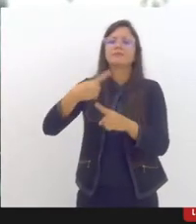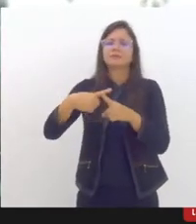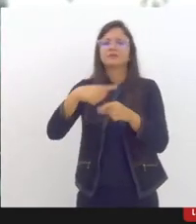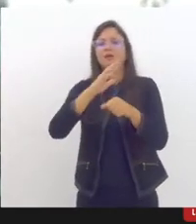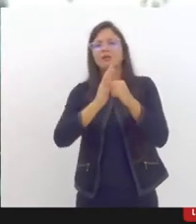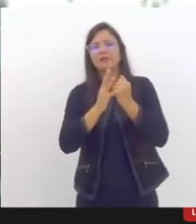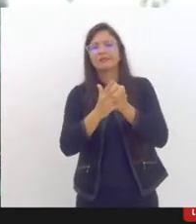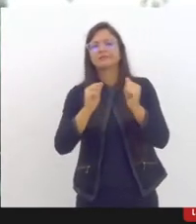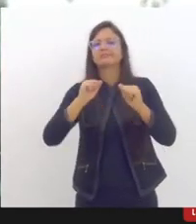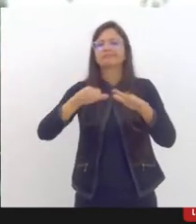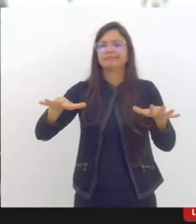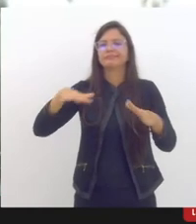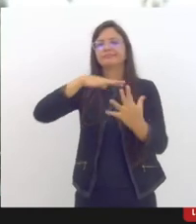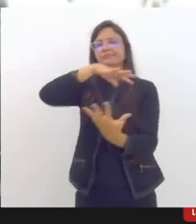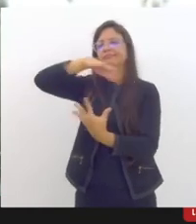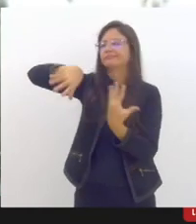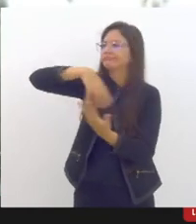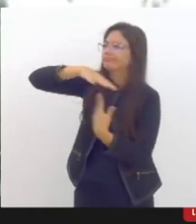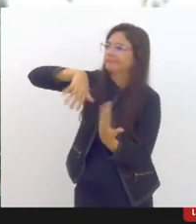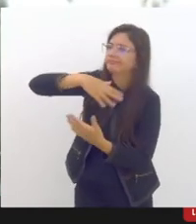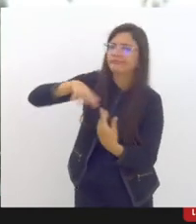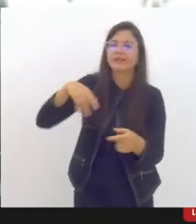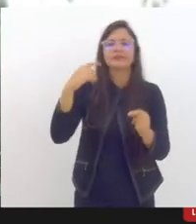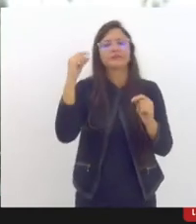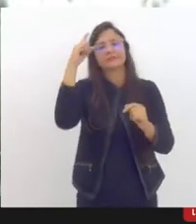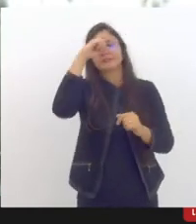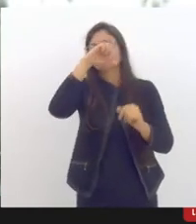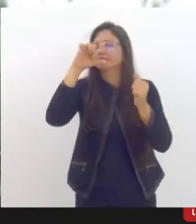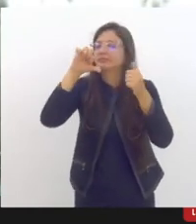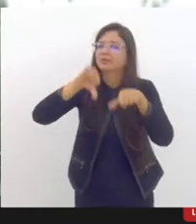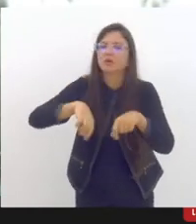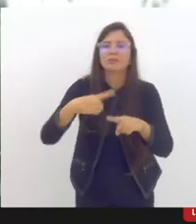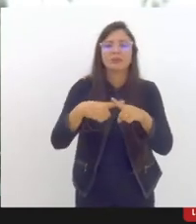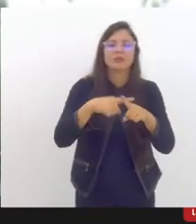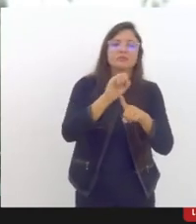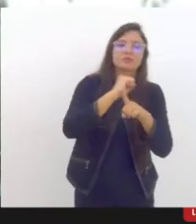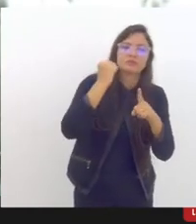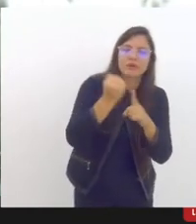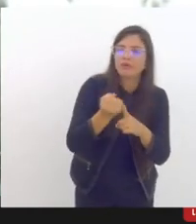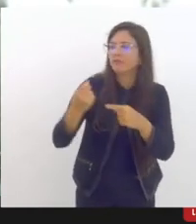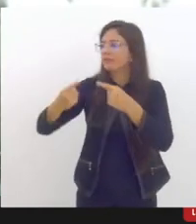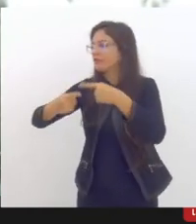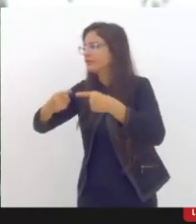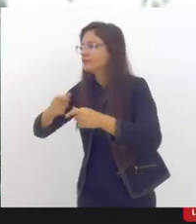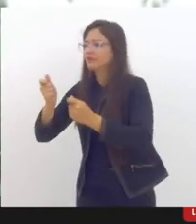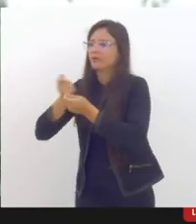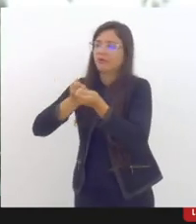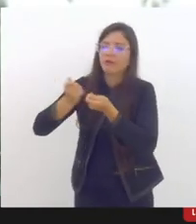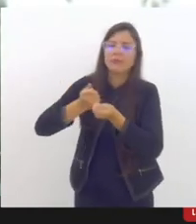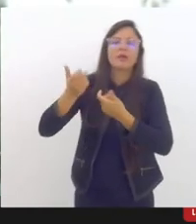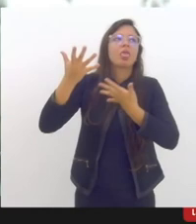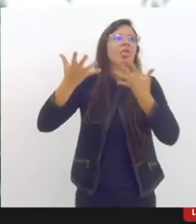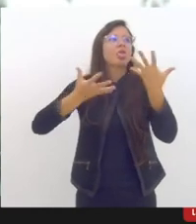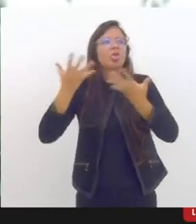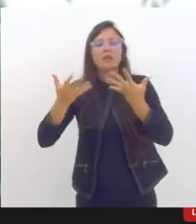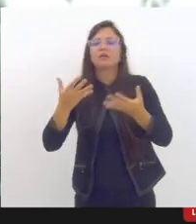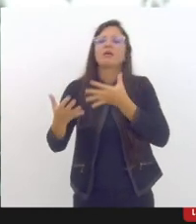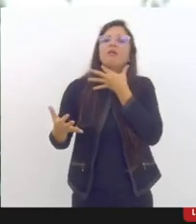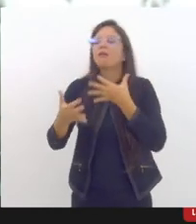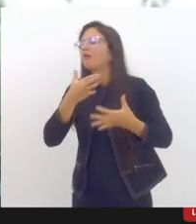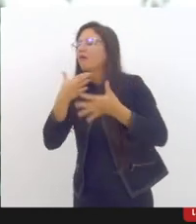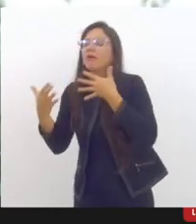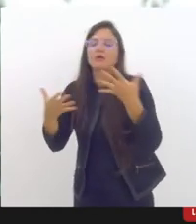agudizou as já existentes crises social política econômica consideramos então o importante